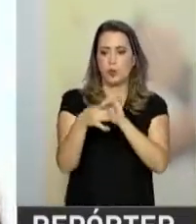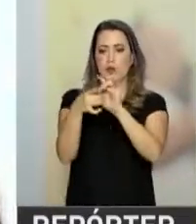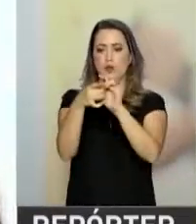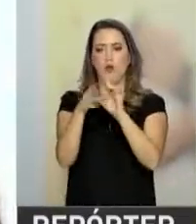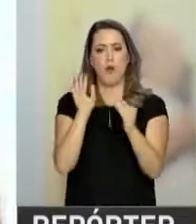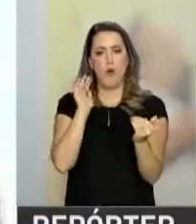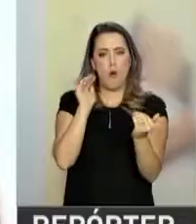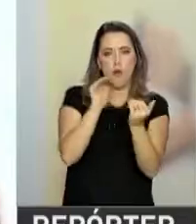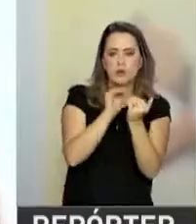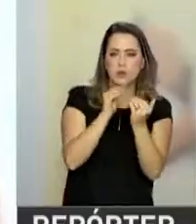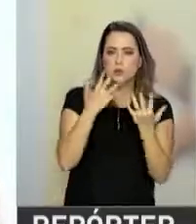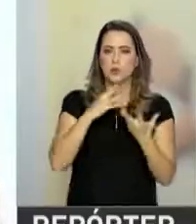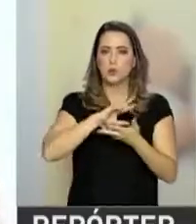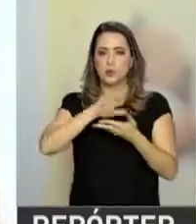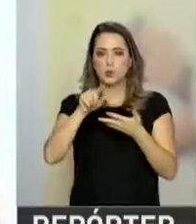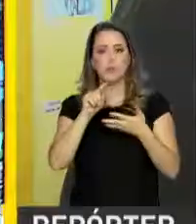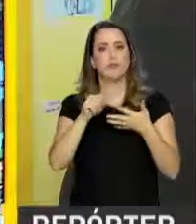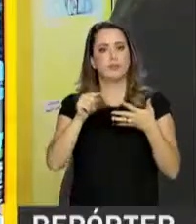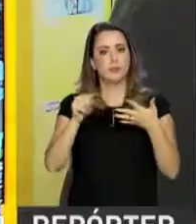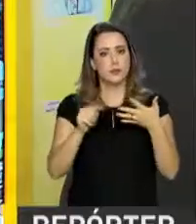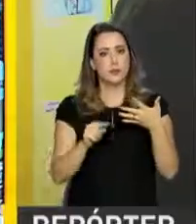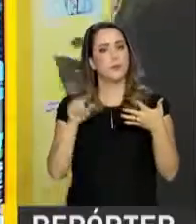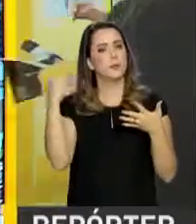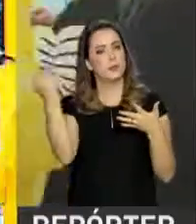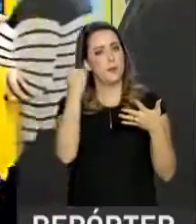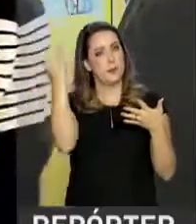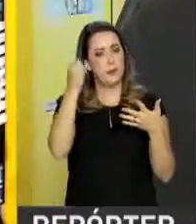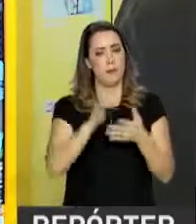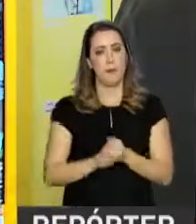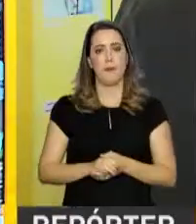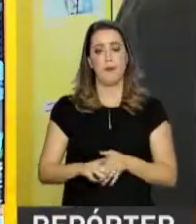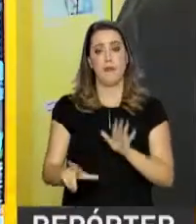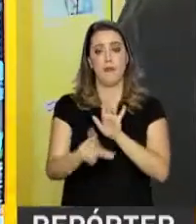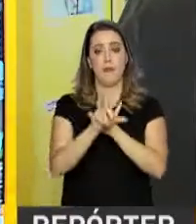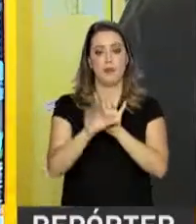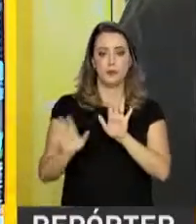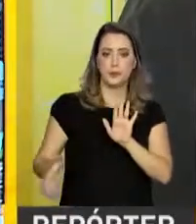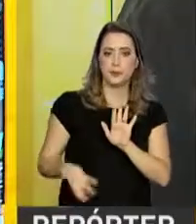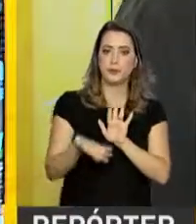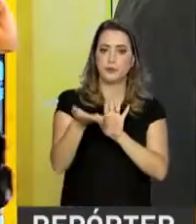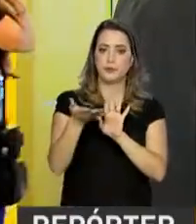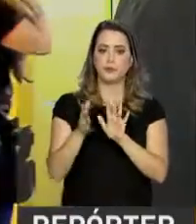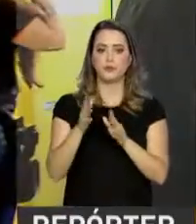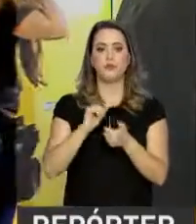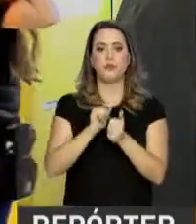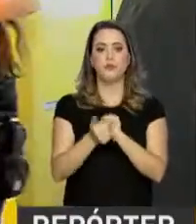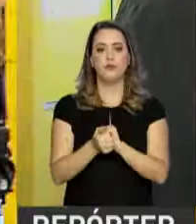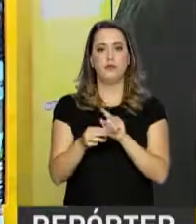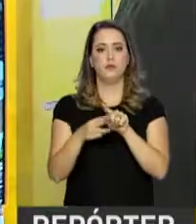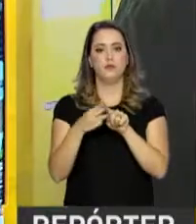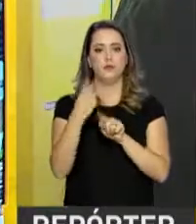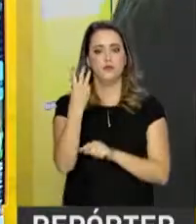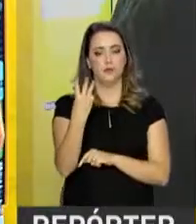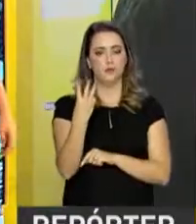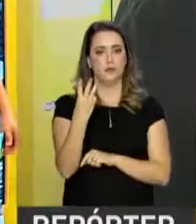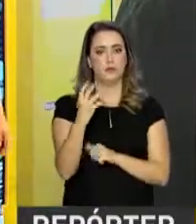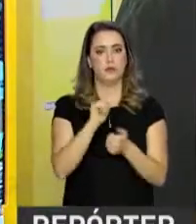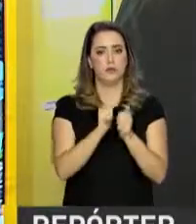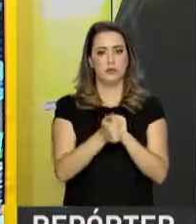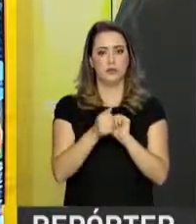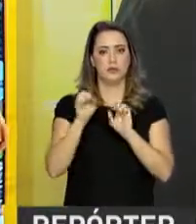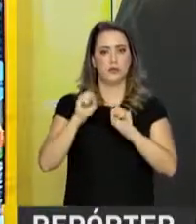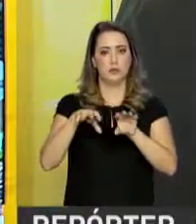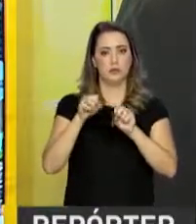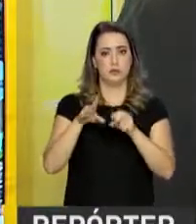Então, isso também é importante. A Lei de Incentivo ao Esporte beneficia três categorias esportivas. A